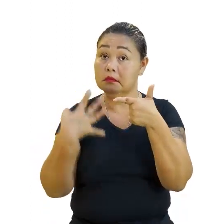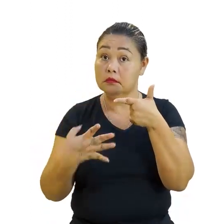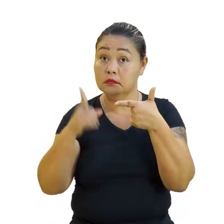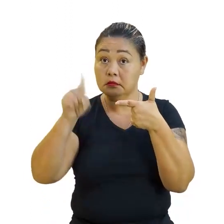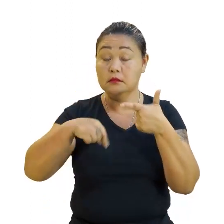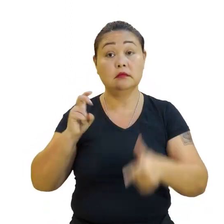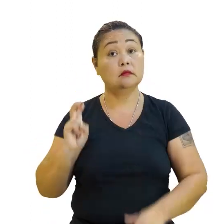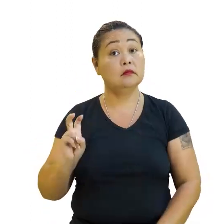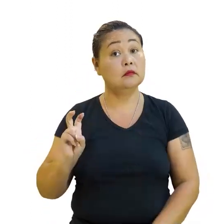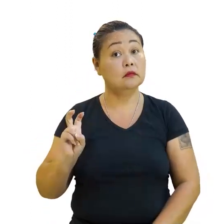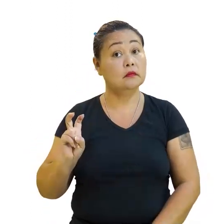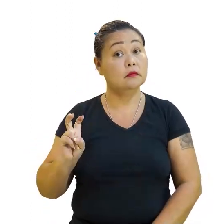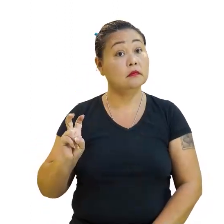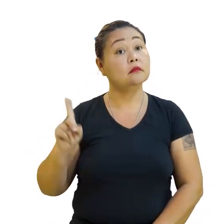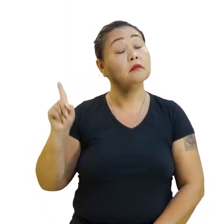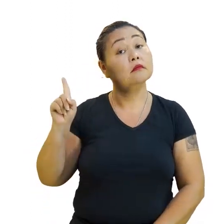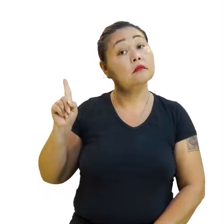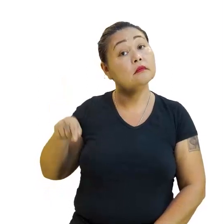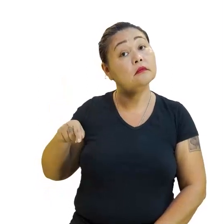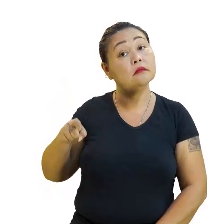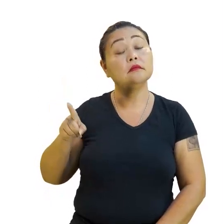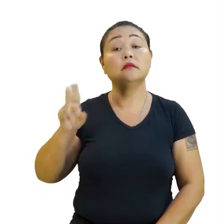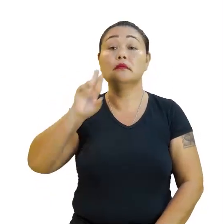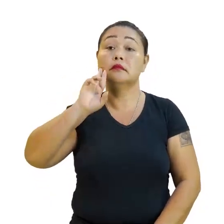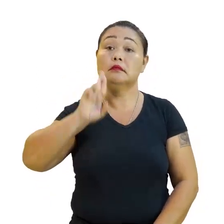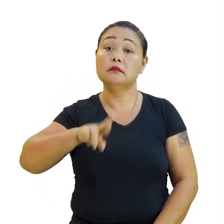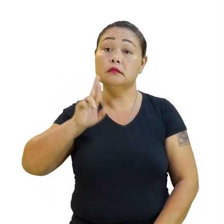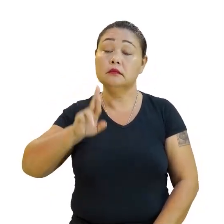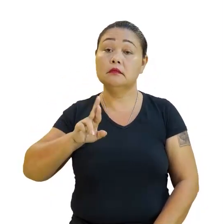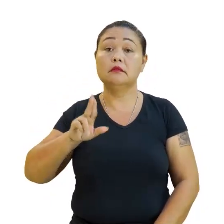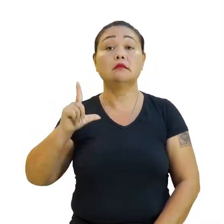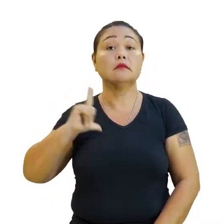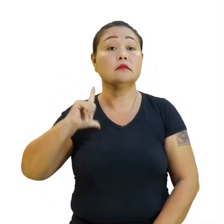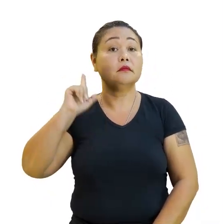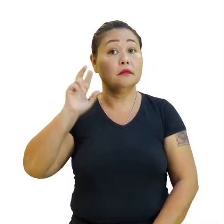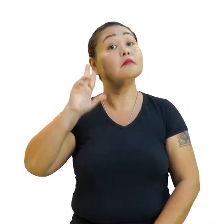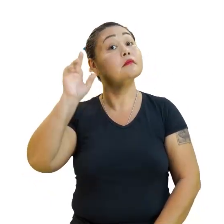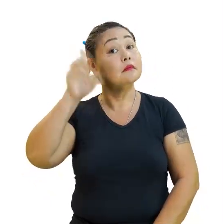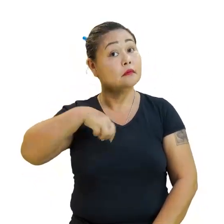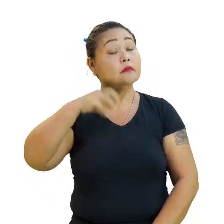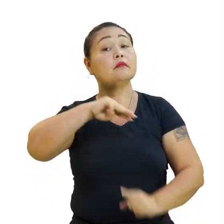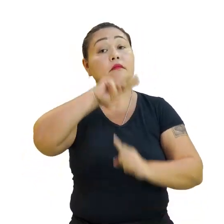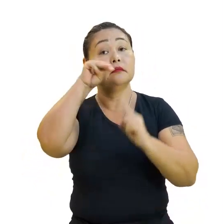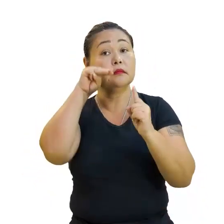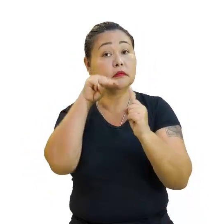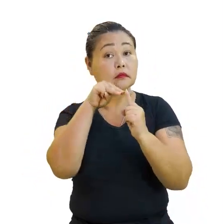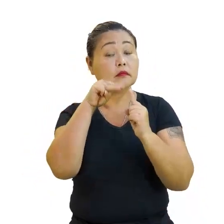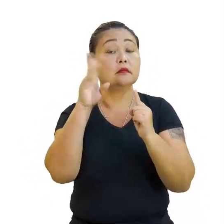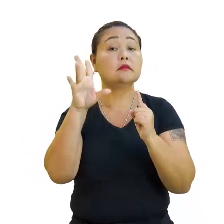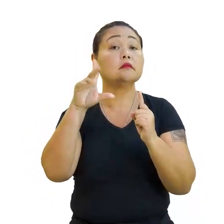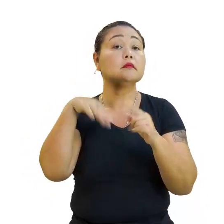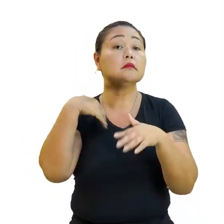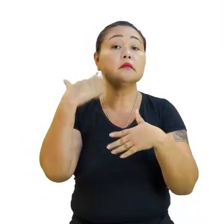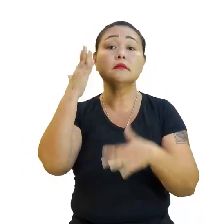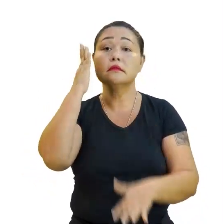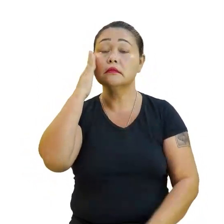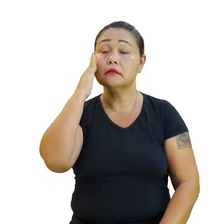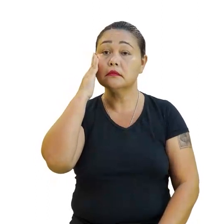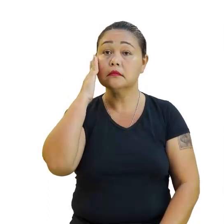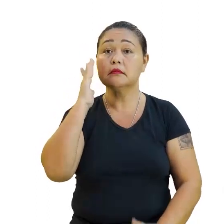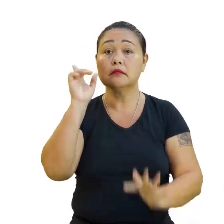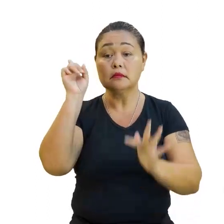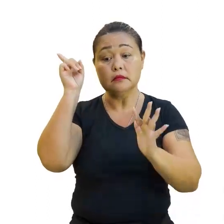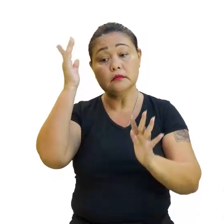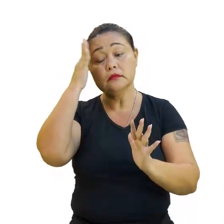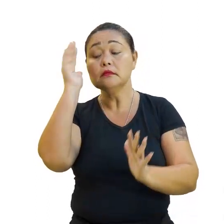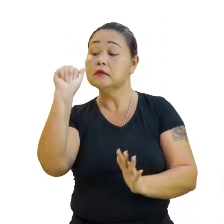É 5. 5 é a nossa raiz da função. Meta. Eu ia falar meta. É a meta. É a meta. E agora, gente, sabendo que o nosso A é negativo,